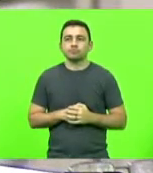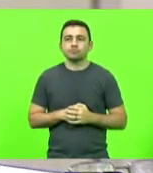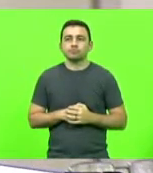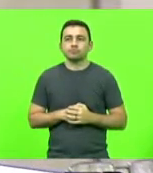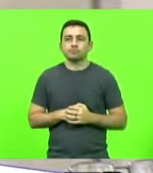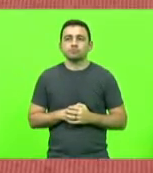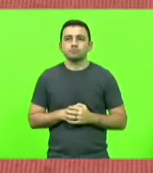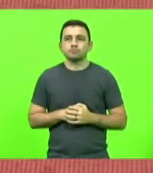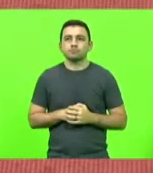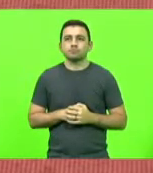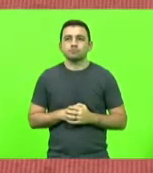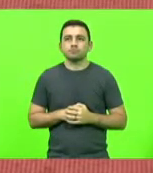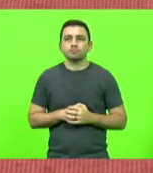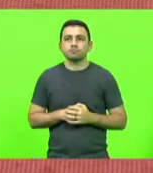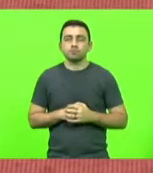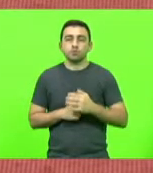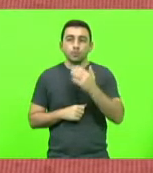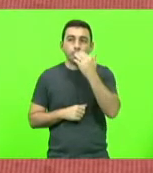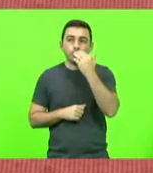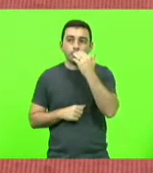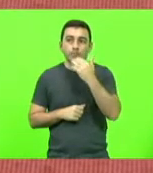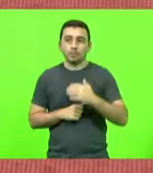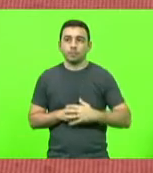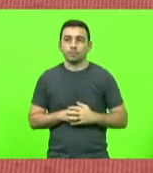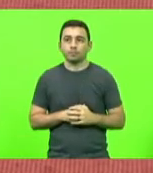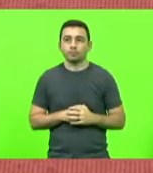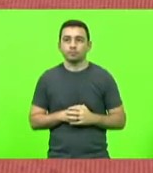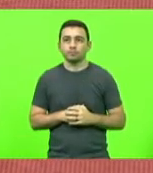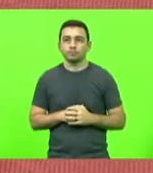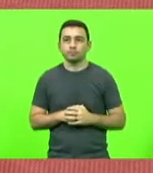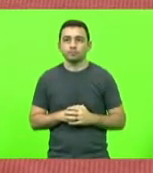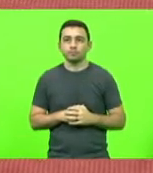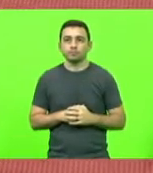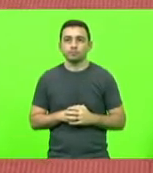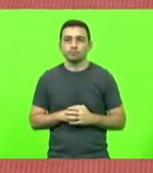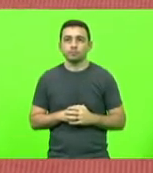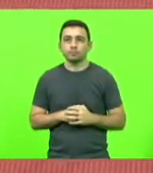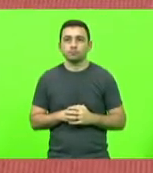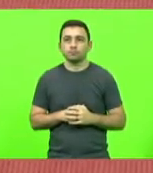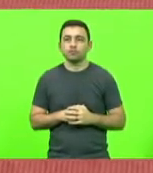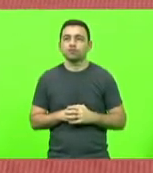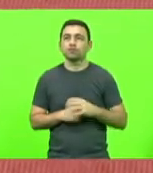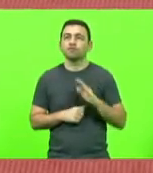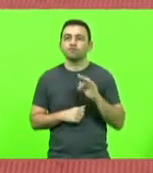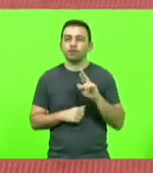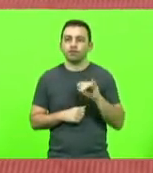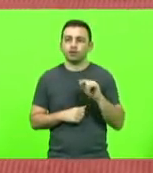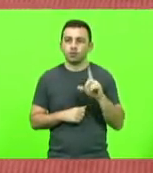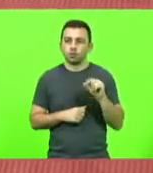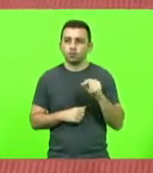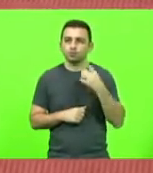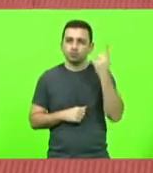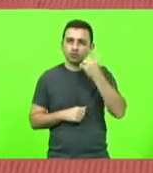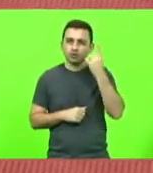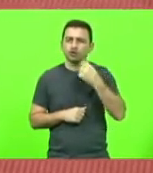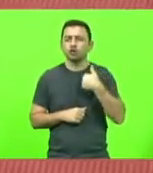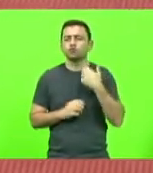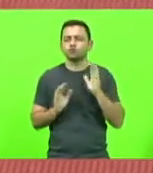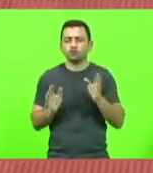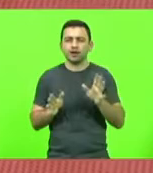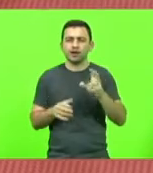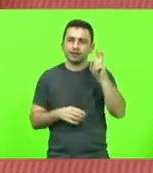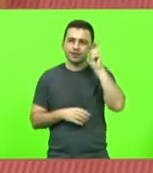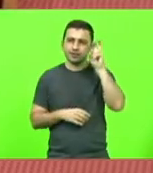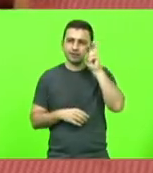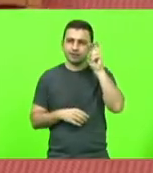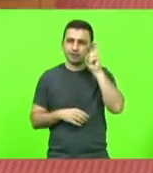Deputado... Se deputado, peço. Deputado, deputado Frigo, eu quero também, já tive a oportunidade na quinta-feira,